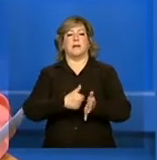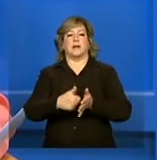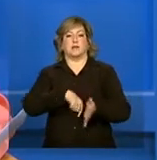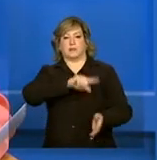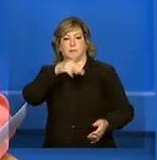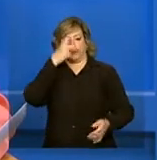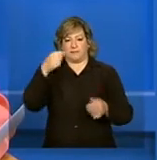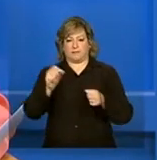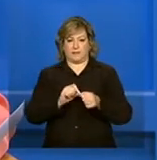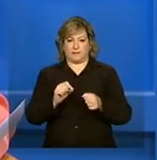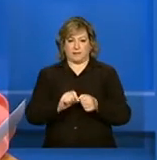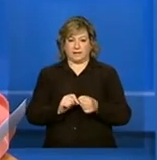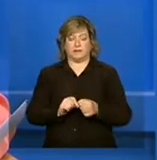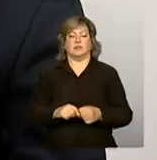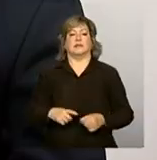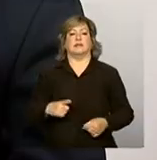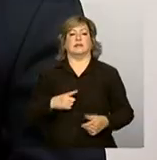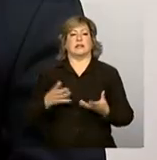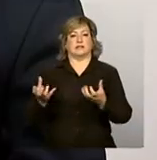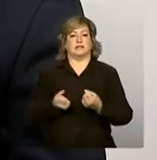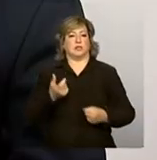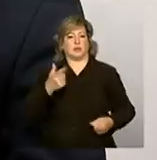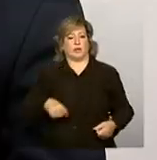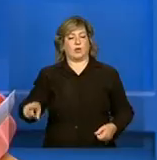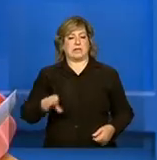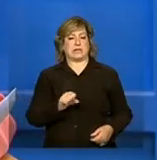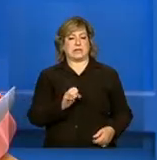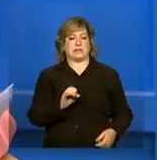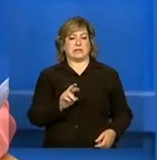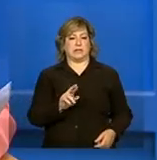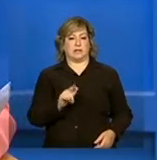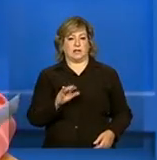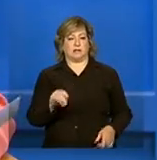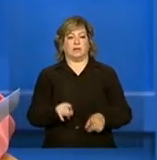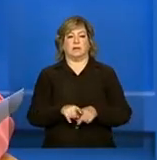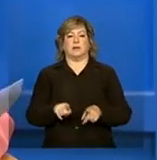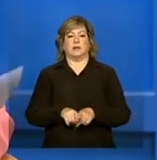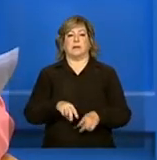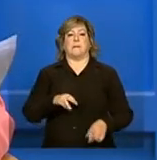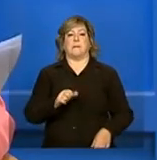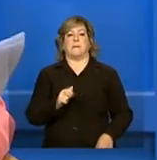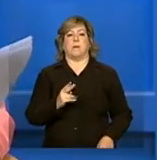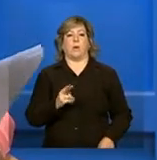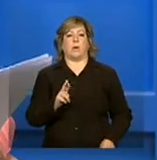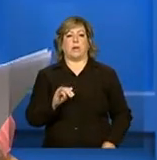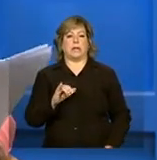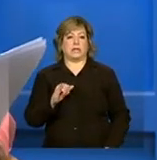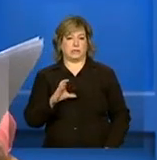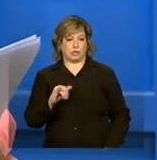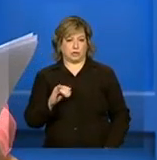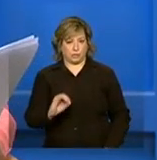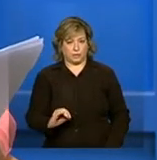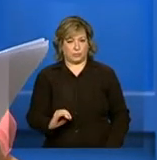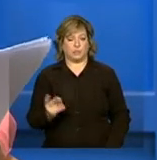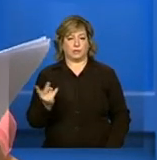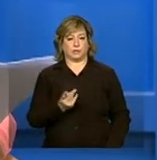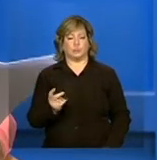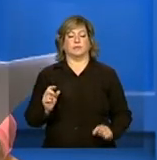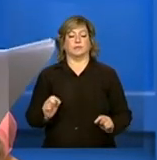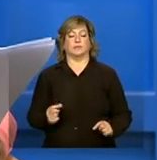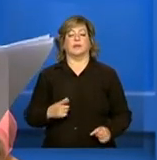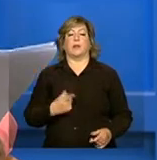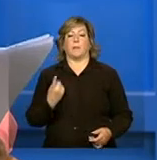Recebemos novamente Sérgio Monteiro e Maurício Fleury Curado. Bom, uma pergunta aqui para o